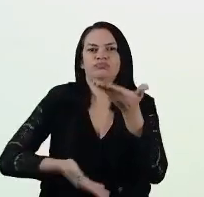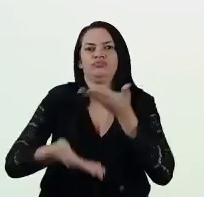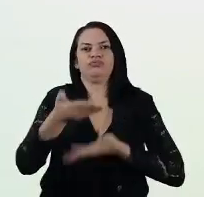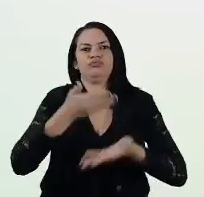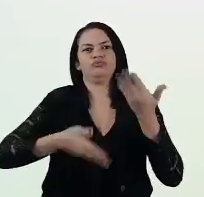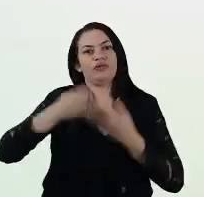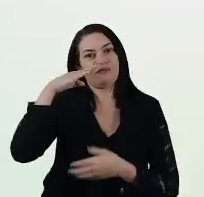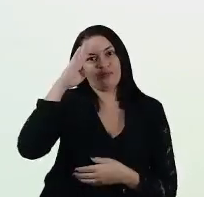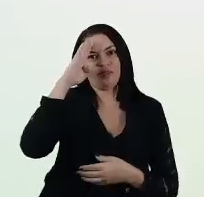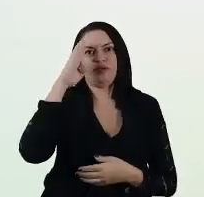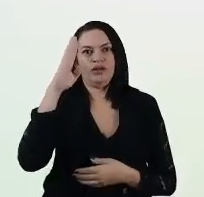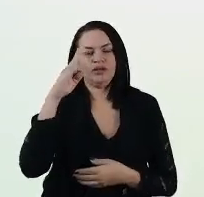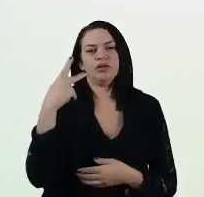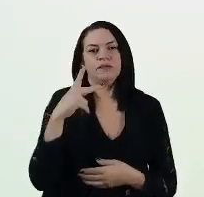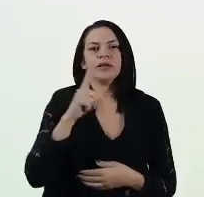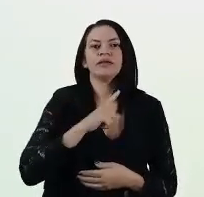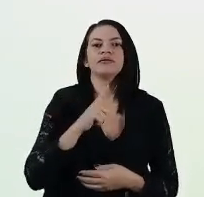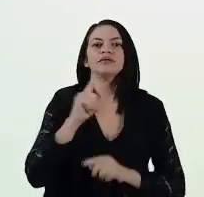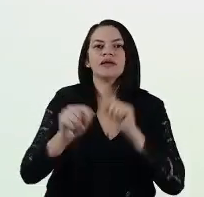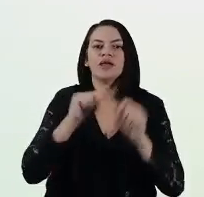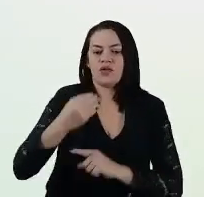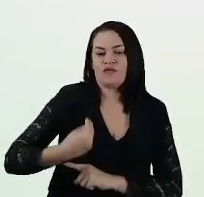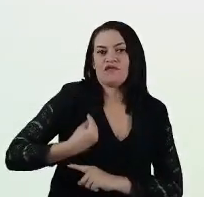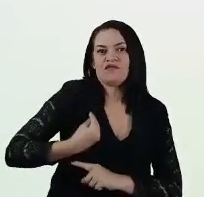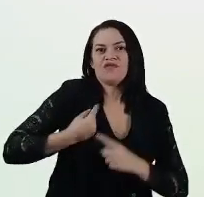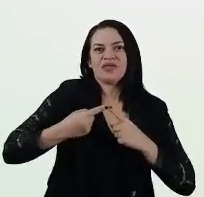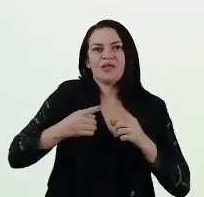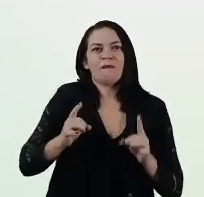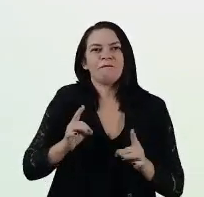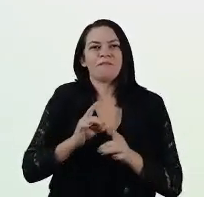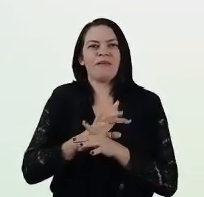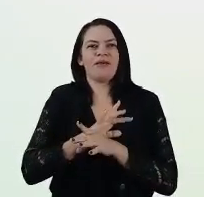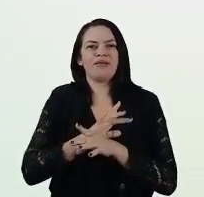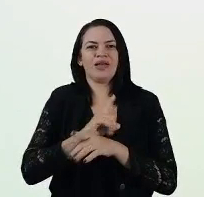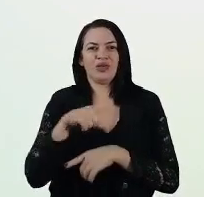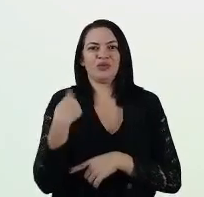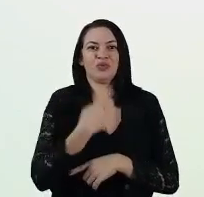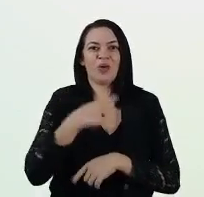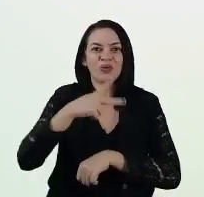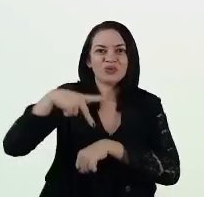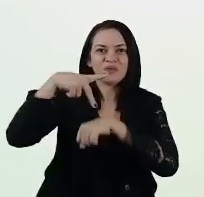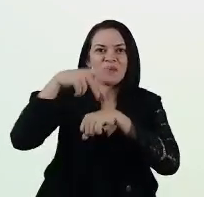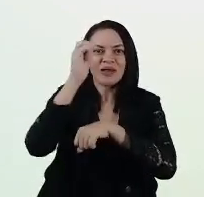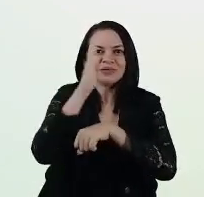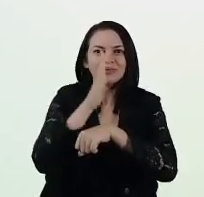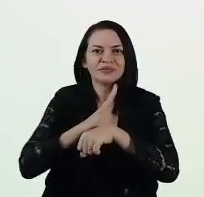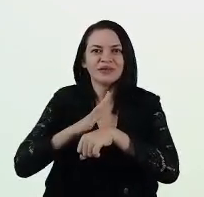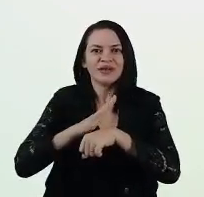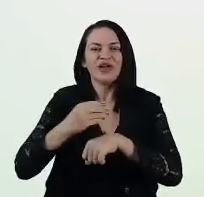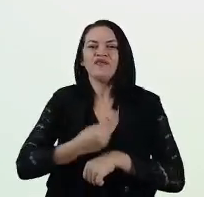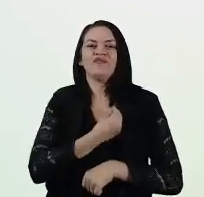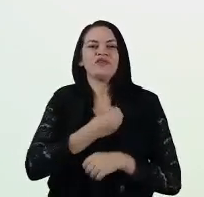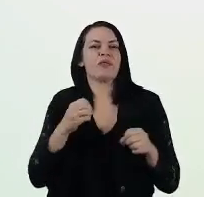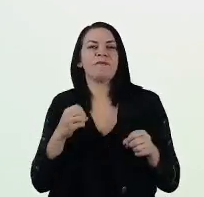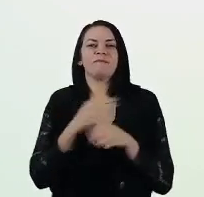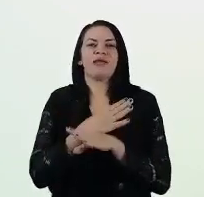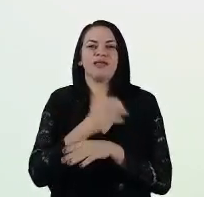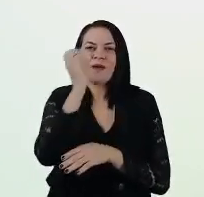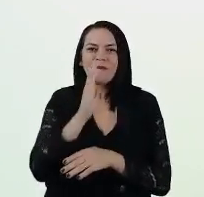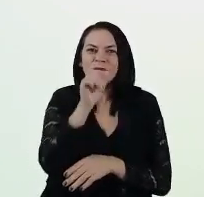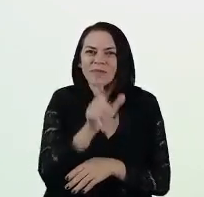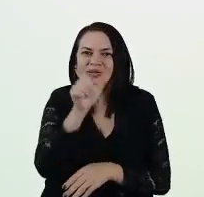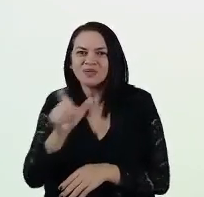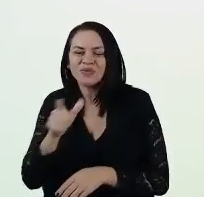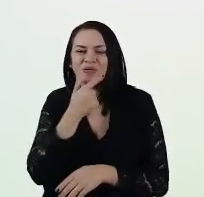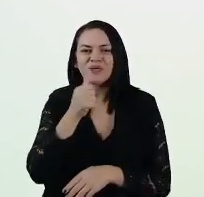vitais para que haja vida plena no nosso país, vida plena para os